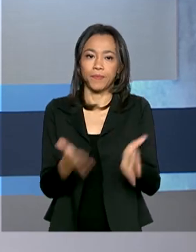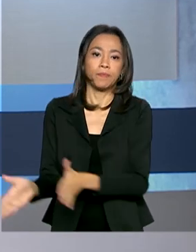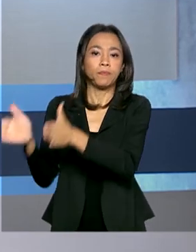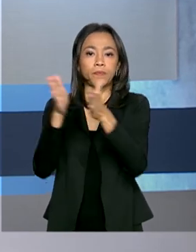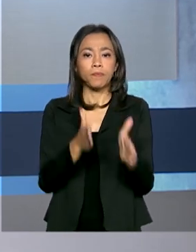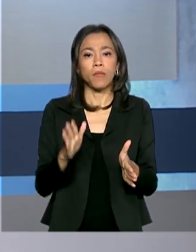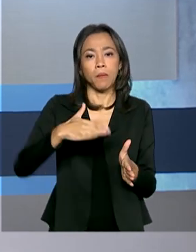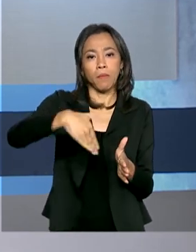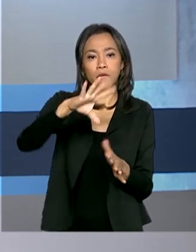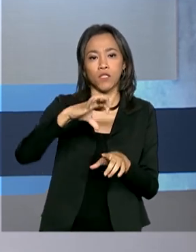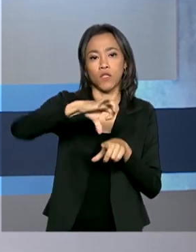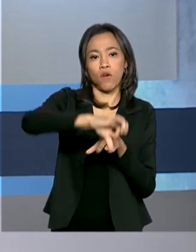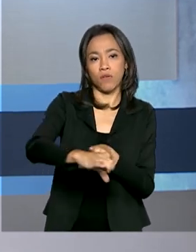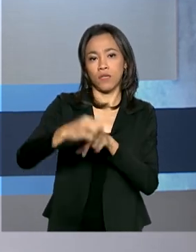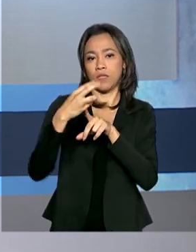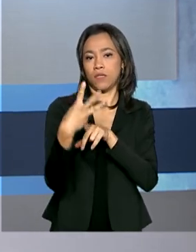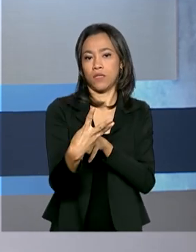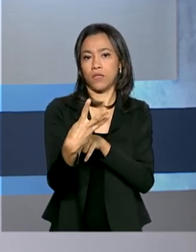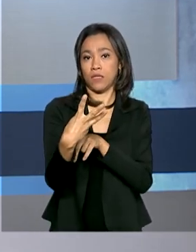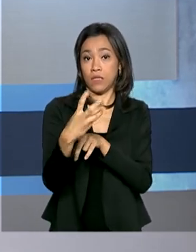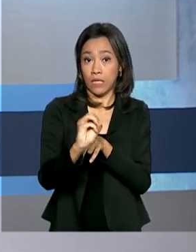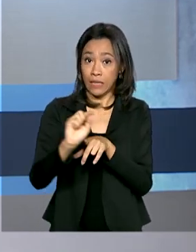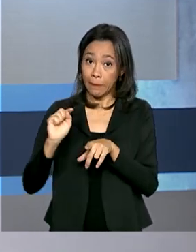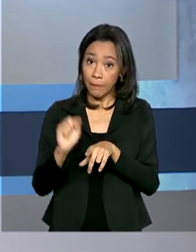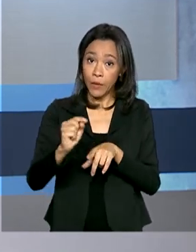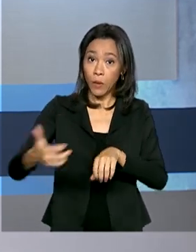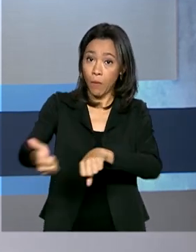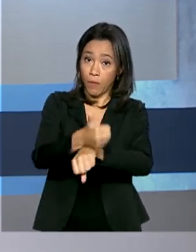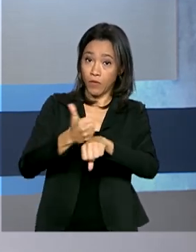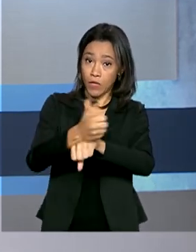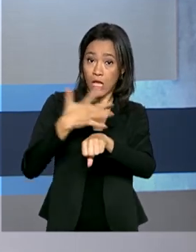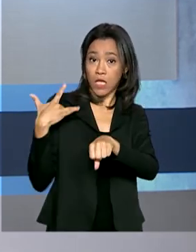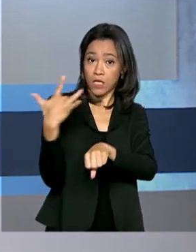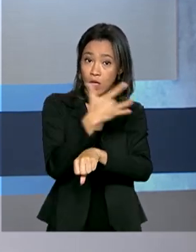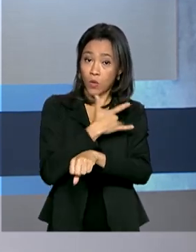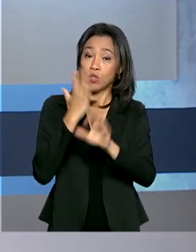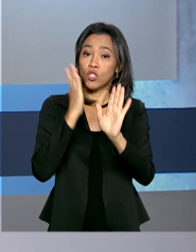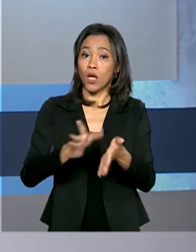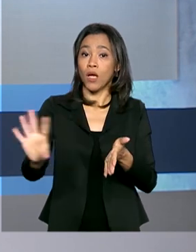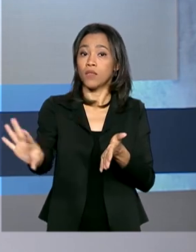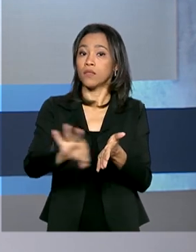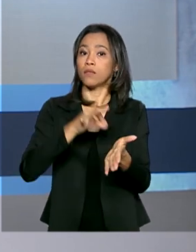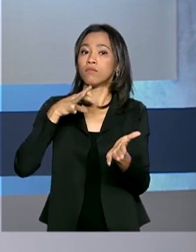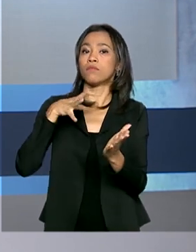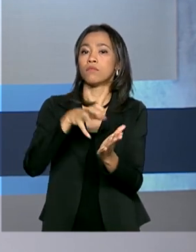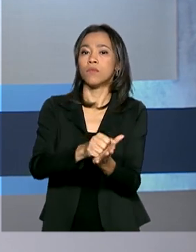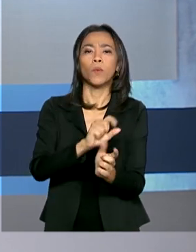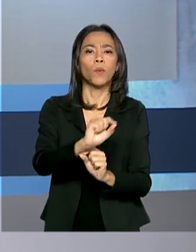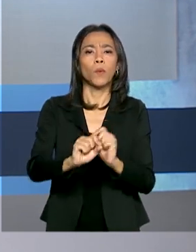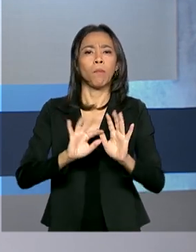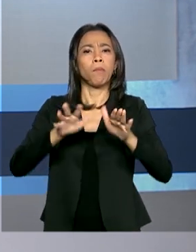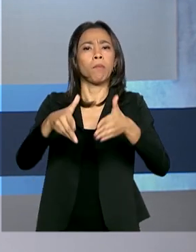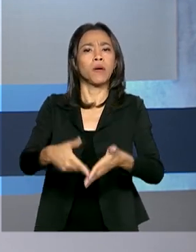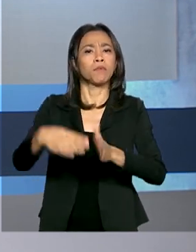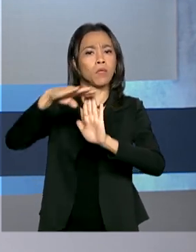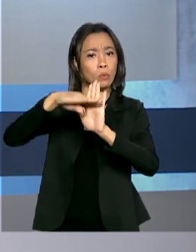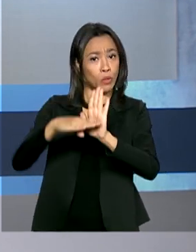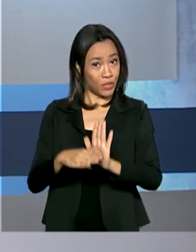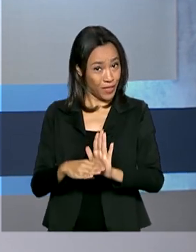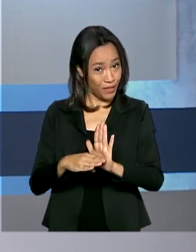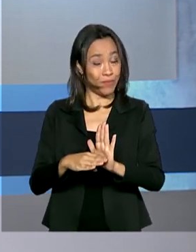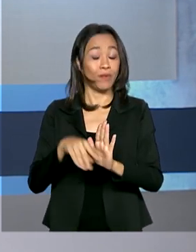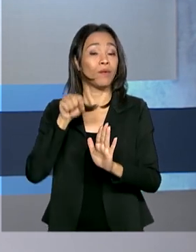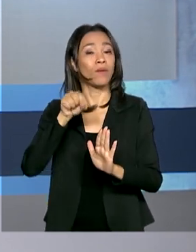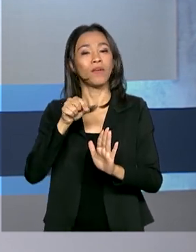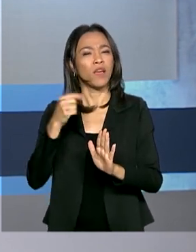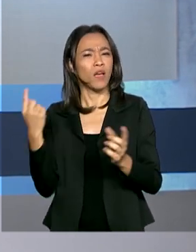E mais de 930 mil profissionais de saúde já se inscreveram para participar do projeto O Brasil Conta Comigo, para